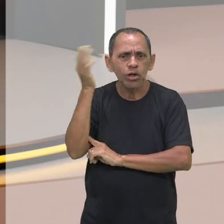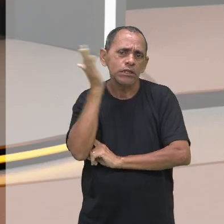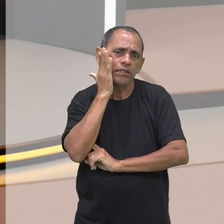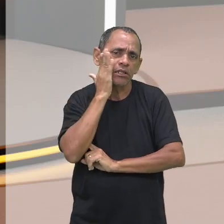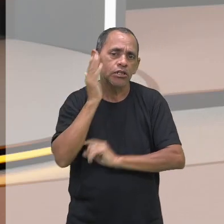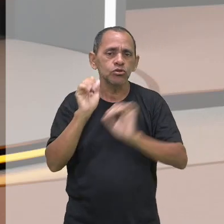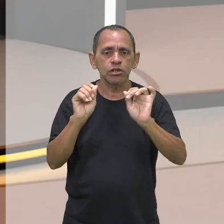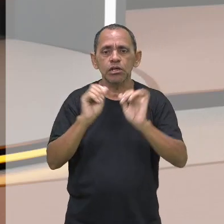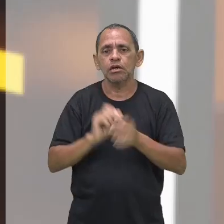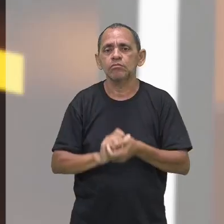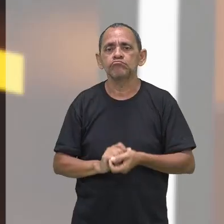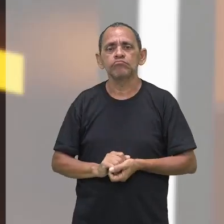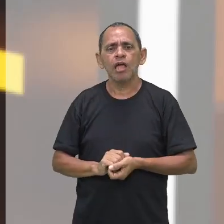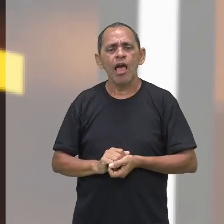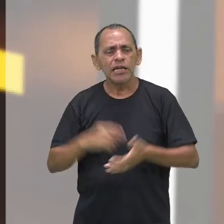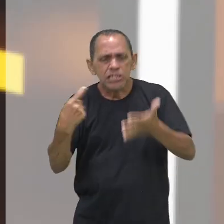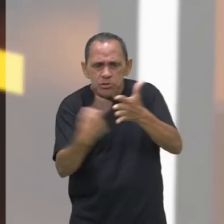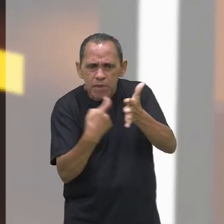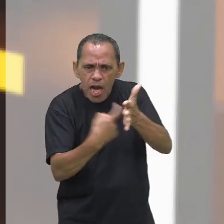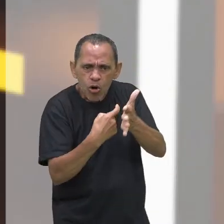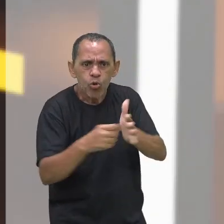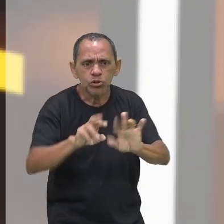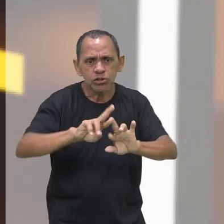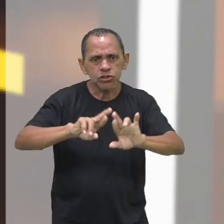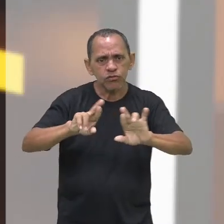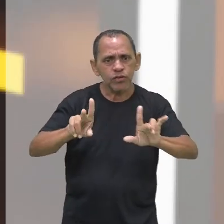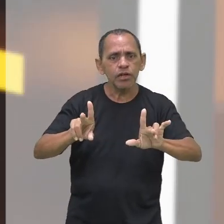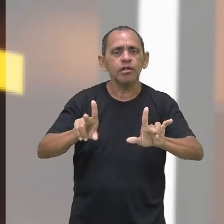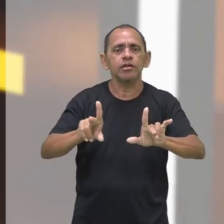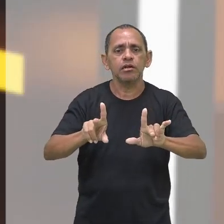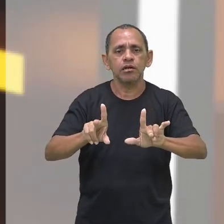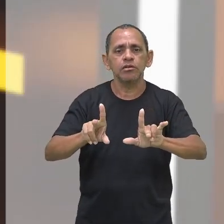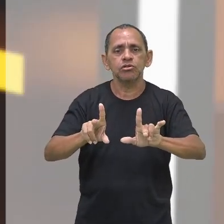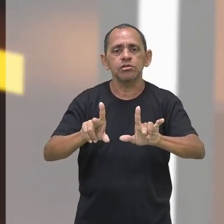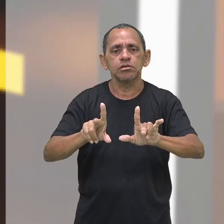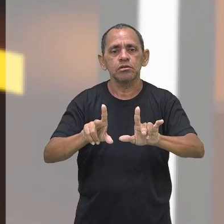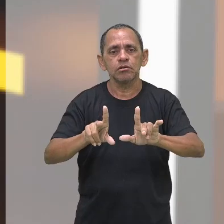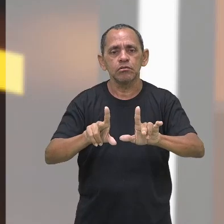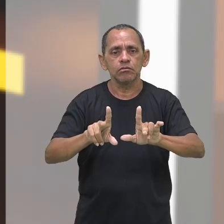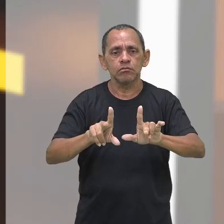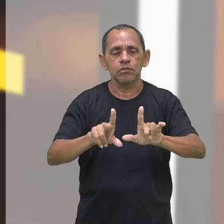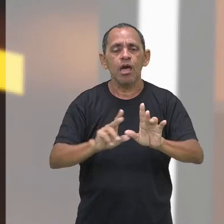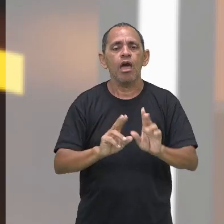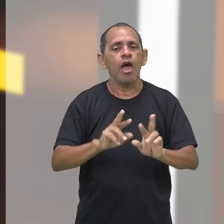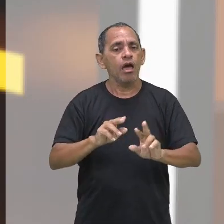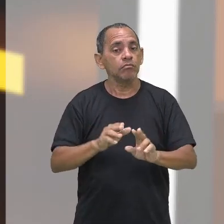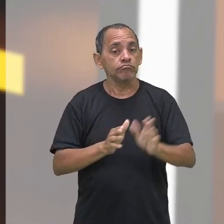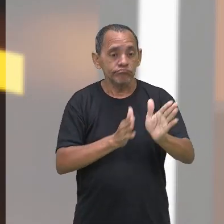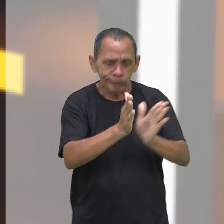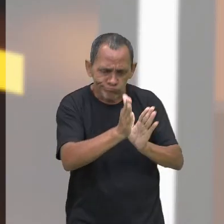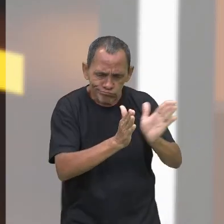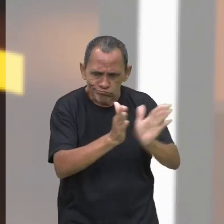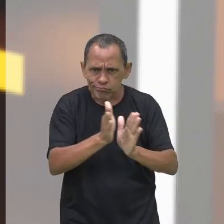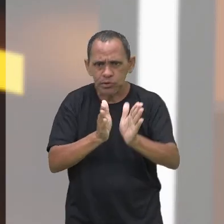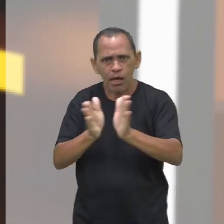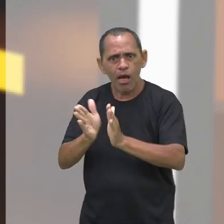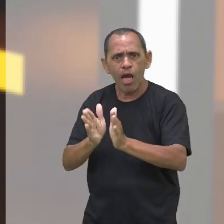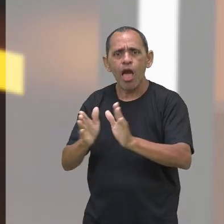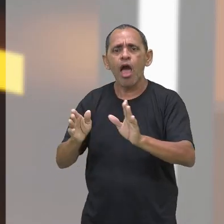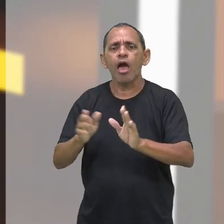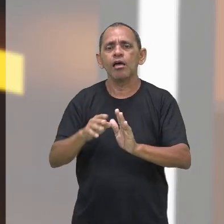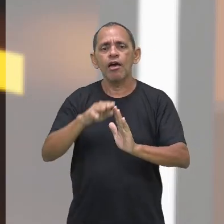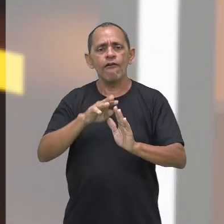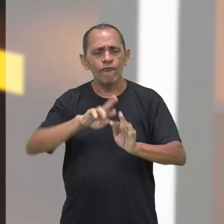essas questões da diferença que existem entre as várias sociedades, os